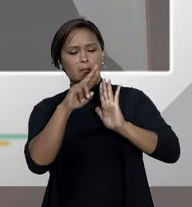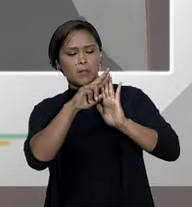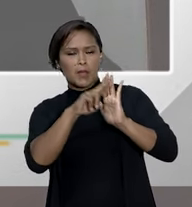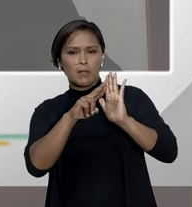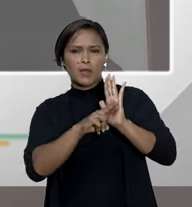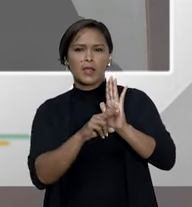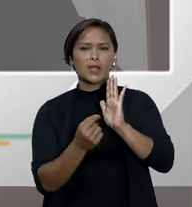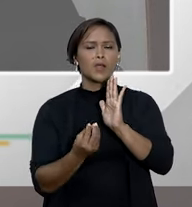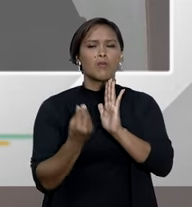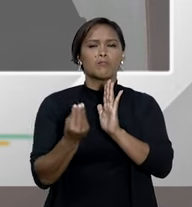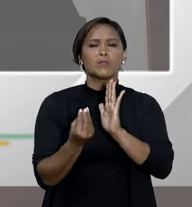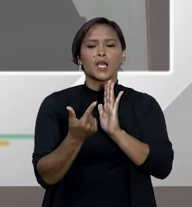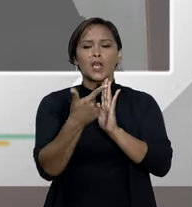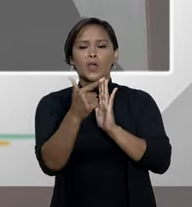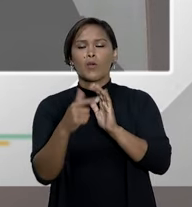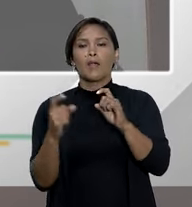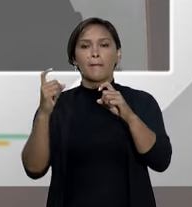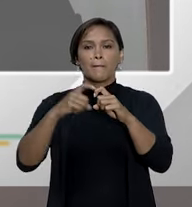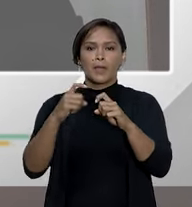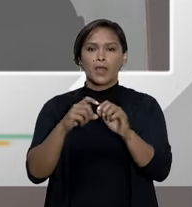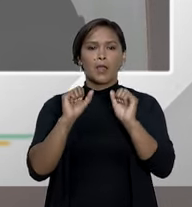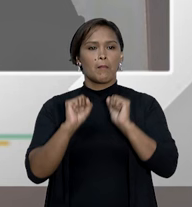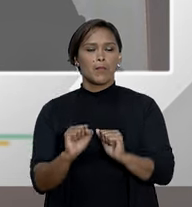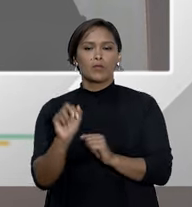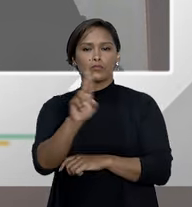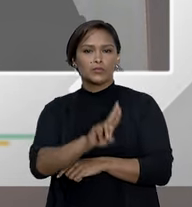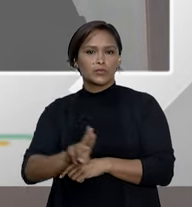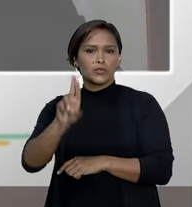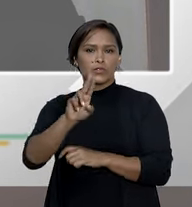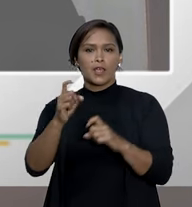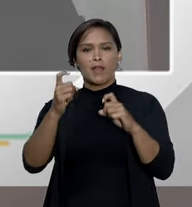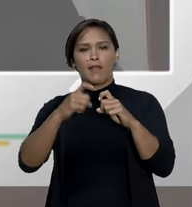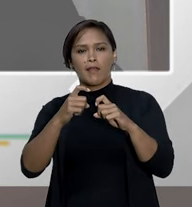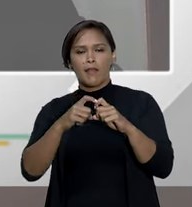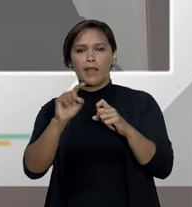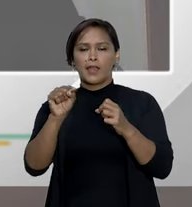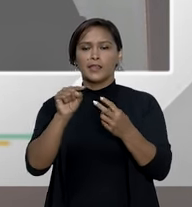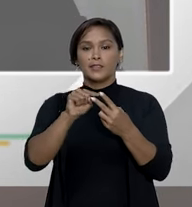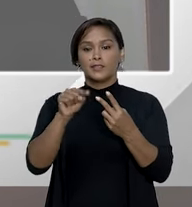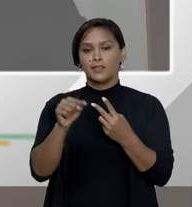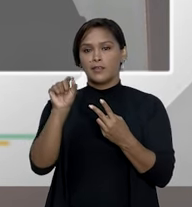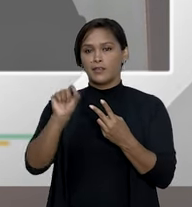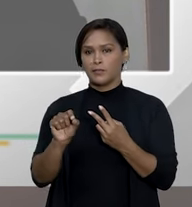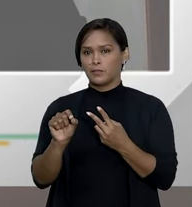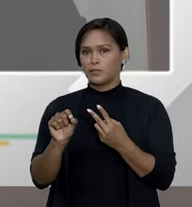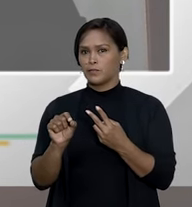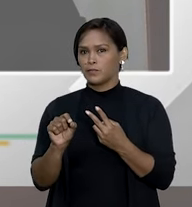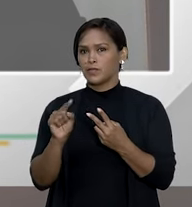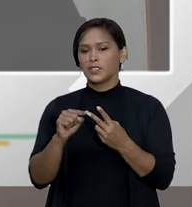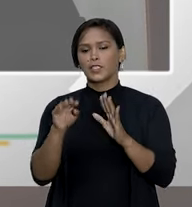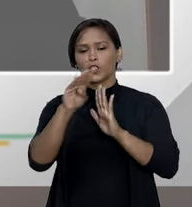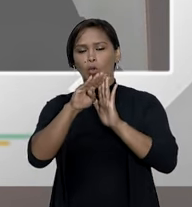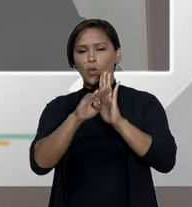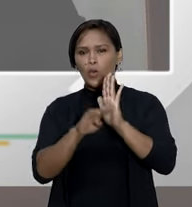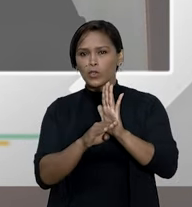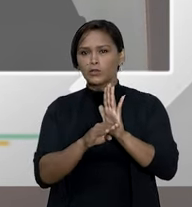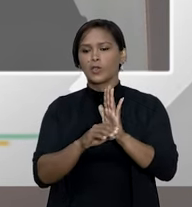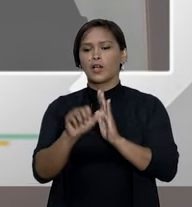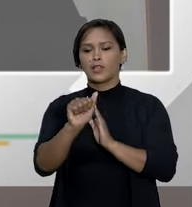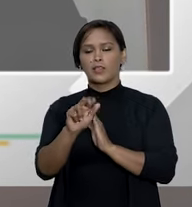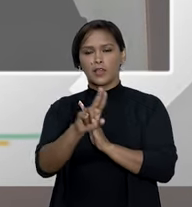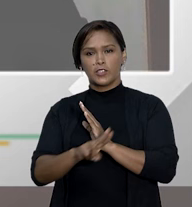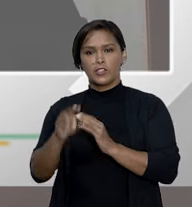quais ou quantos médicos ele oferece se ele está cumpre os protocolos das